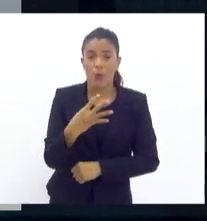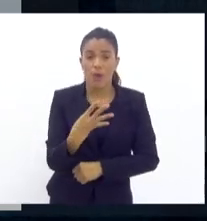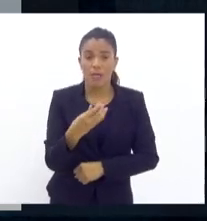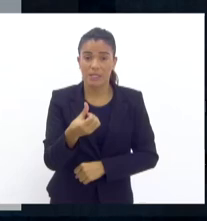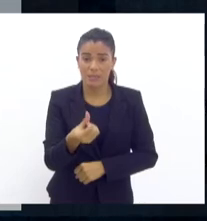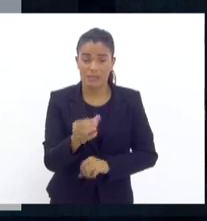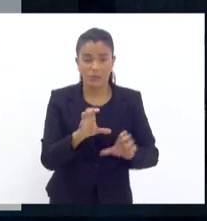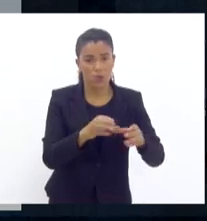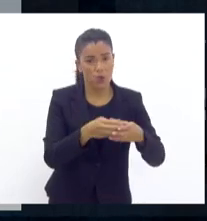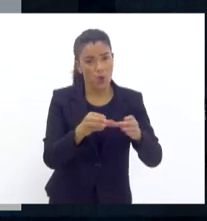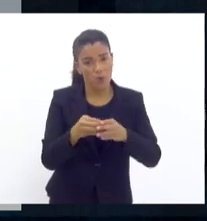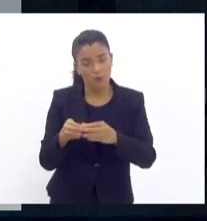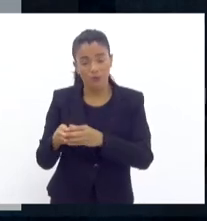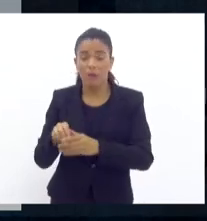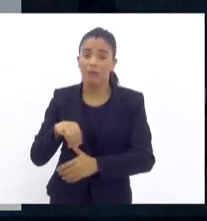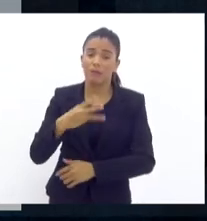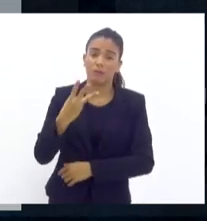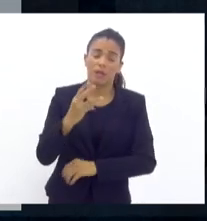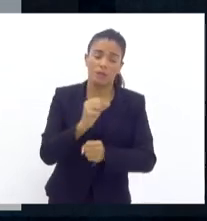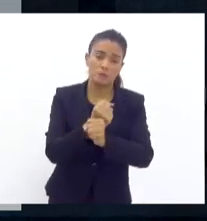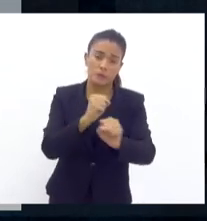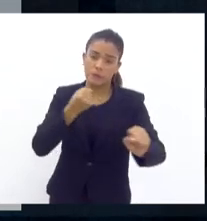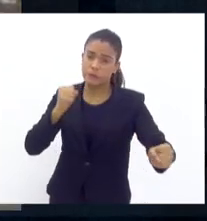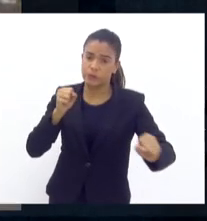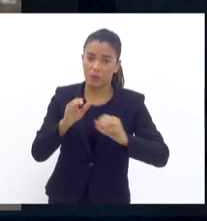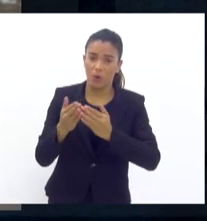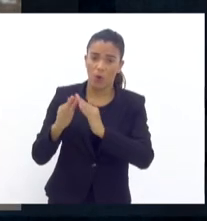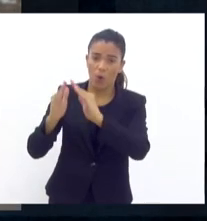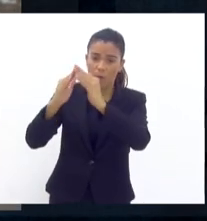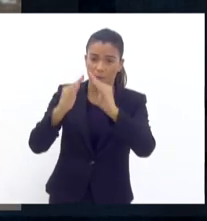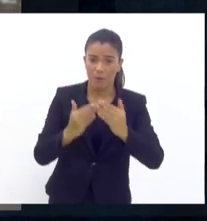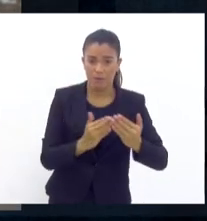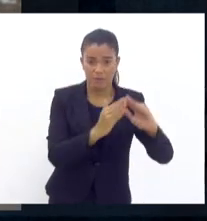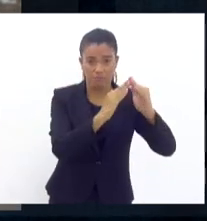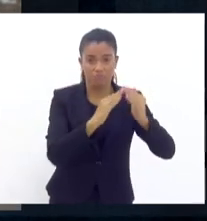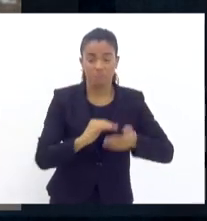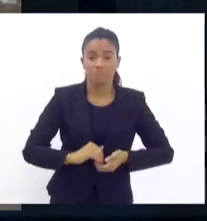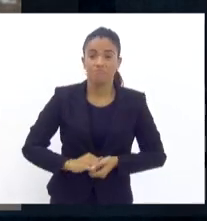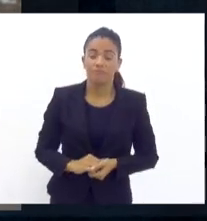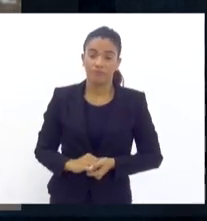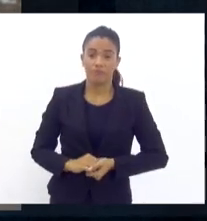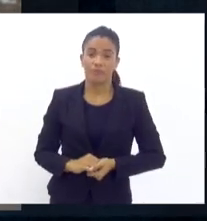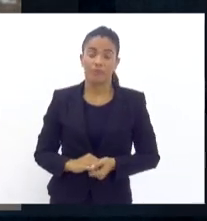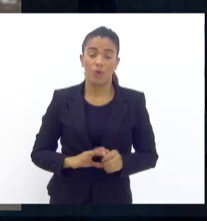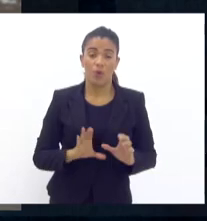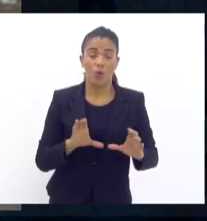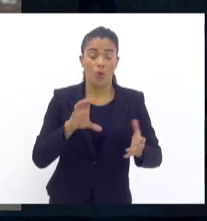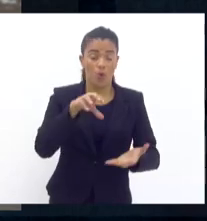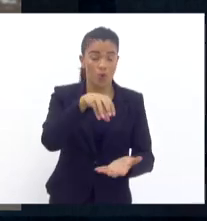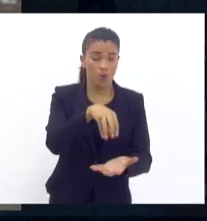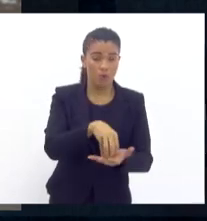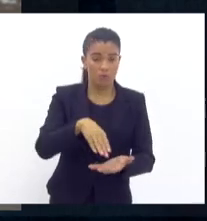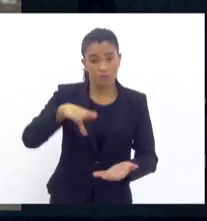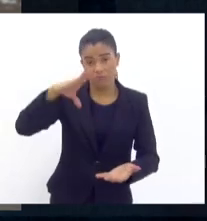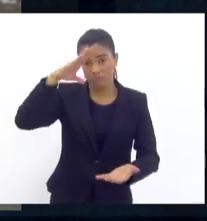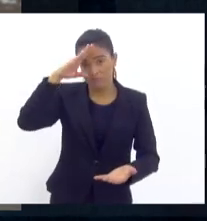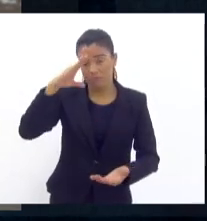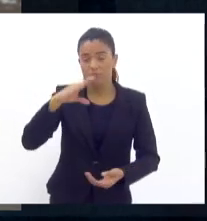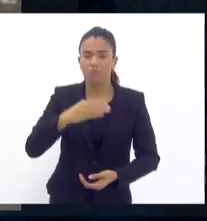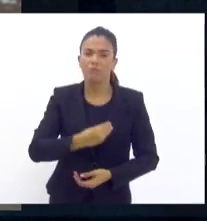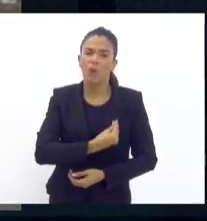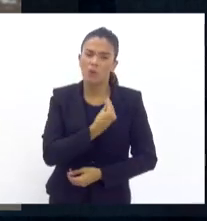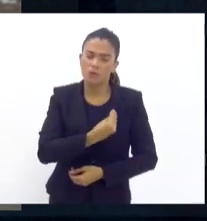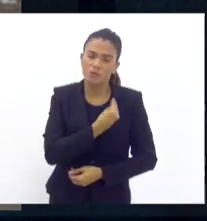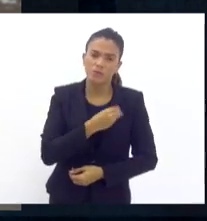conflagradas em três complexos. pode passar. O batalhão possui, na